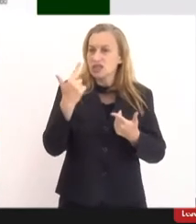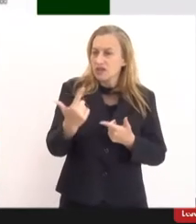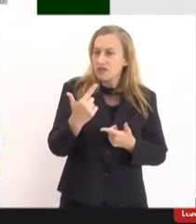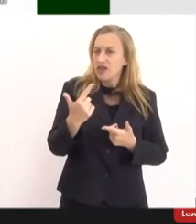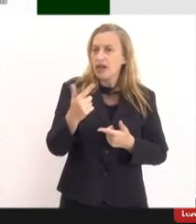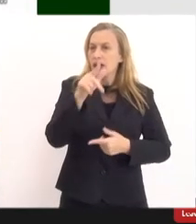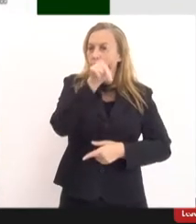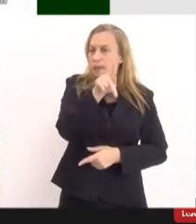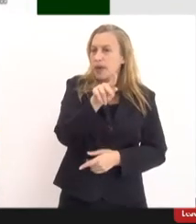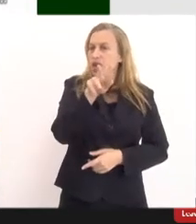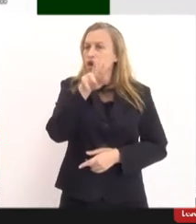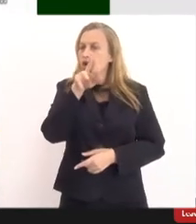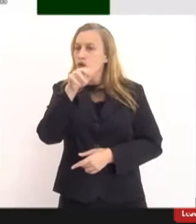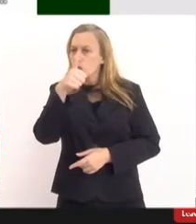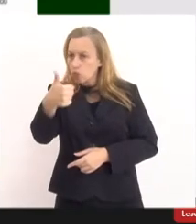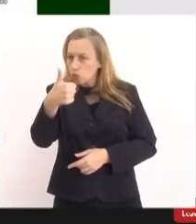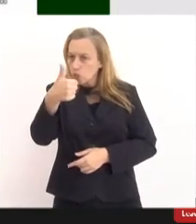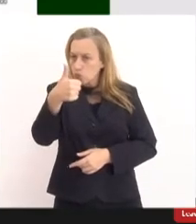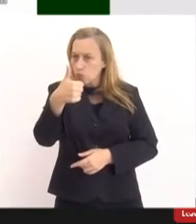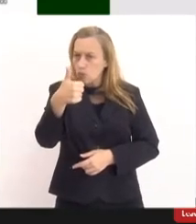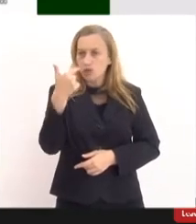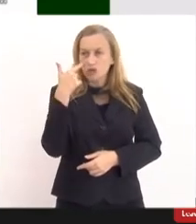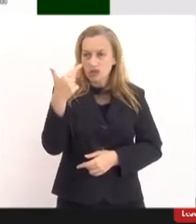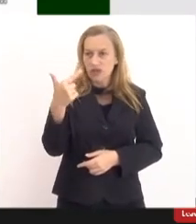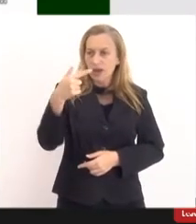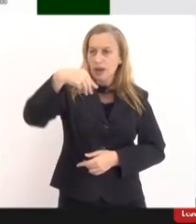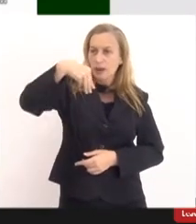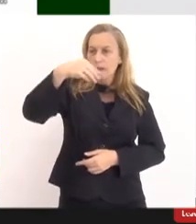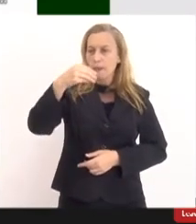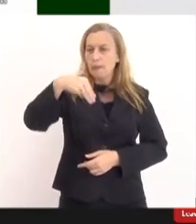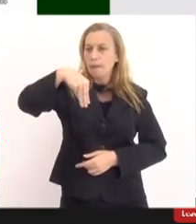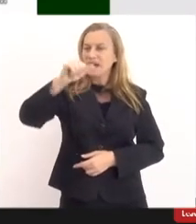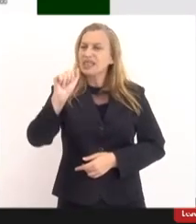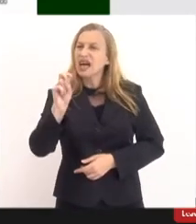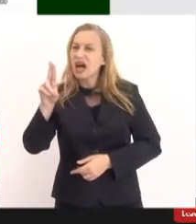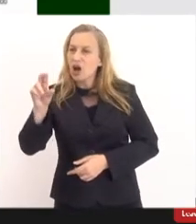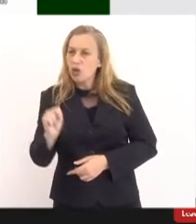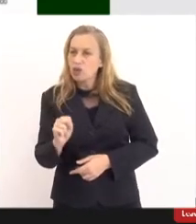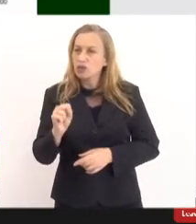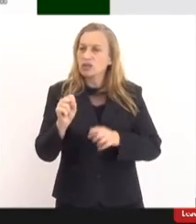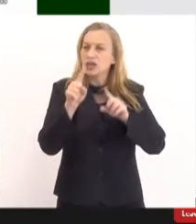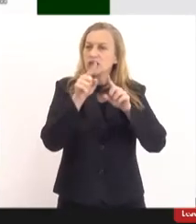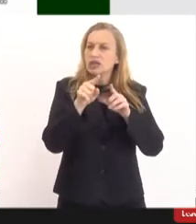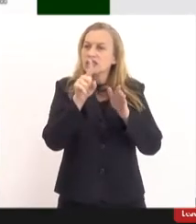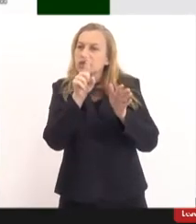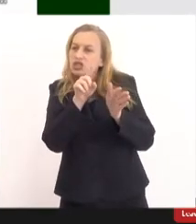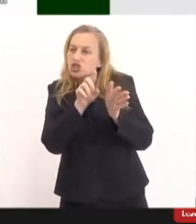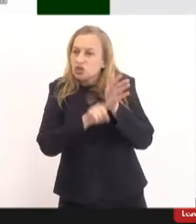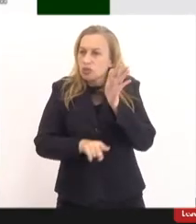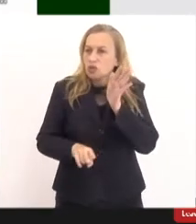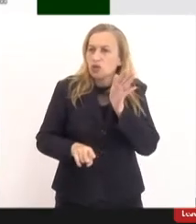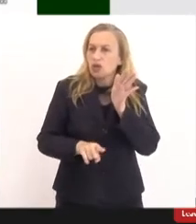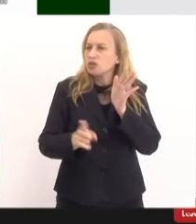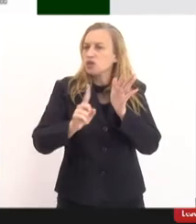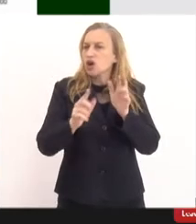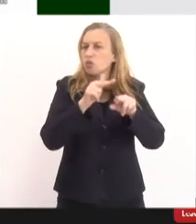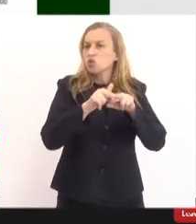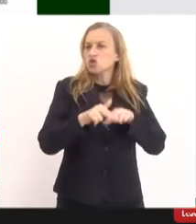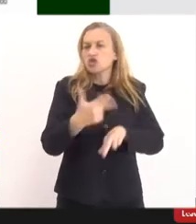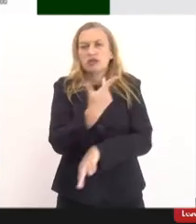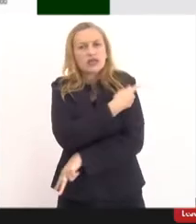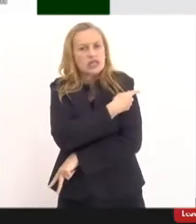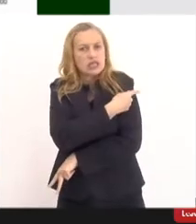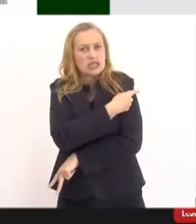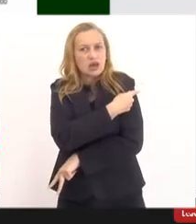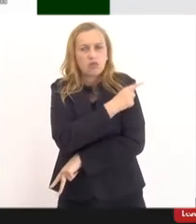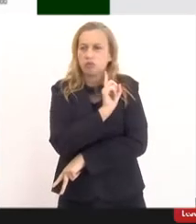P1, que foi a que teve colapso de Manaus. A curva naturalmente estava descendo, não foi por causa das vacinações.